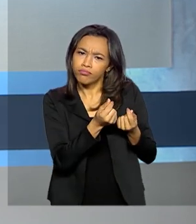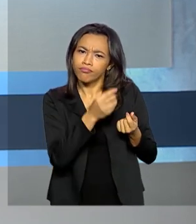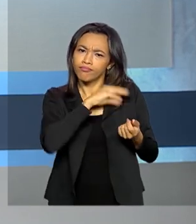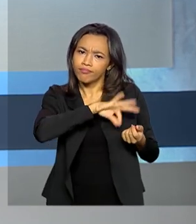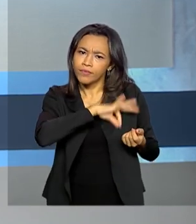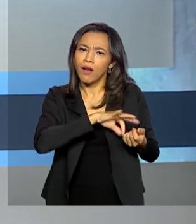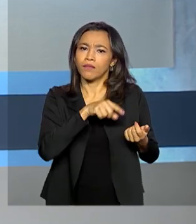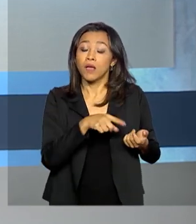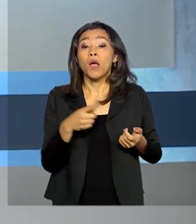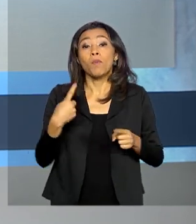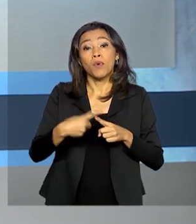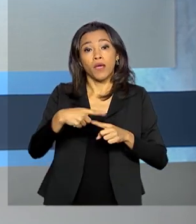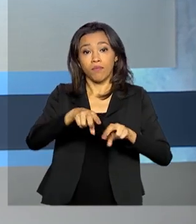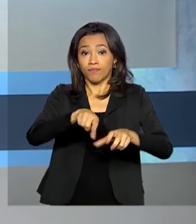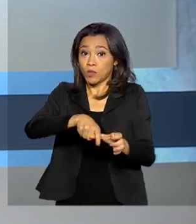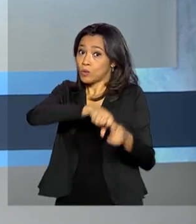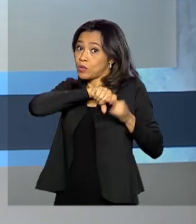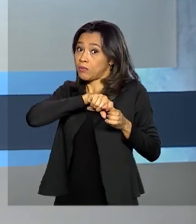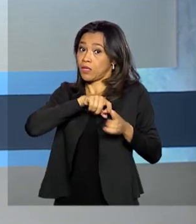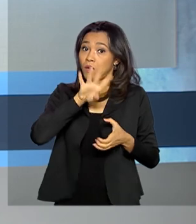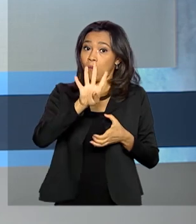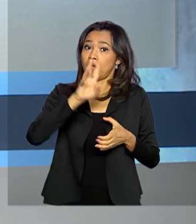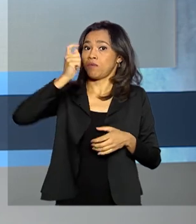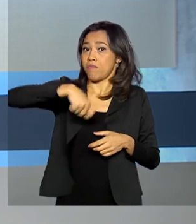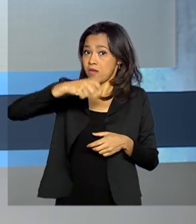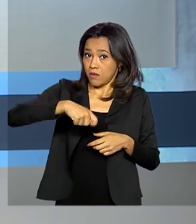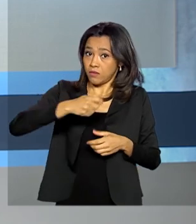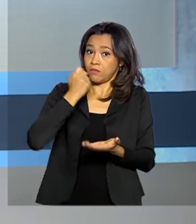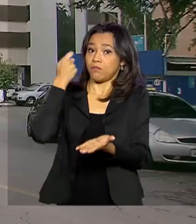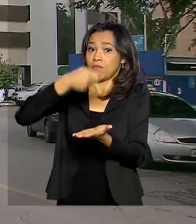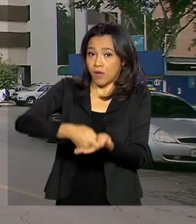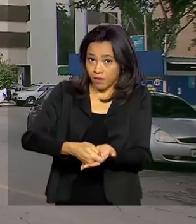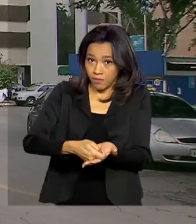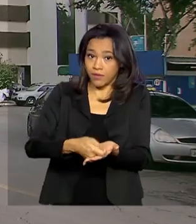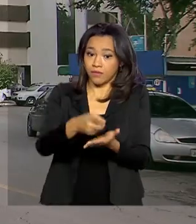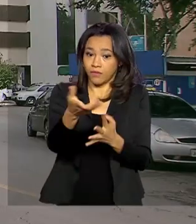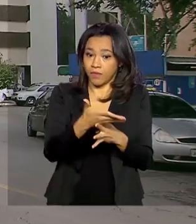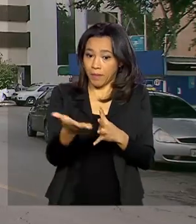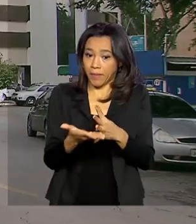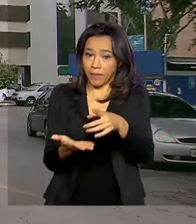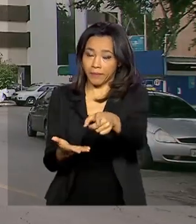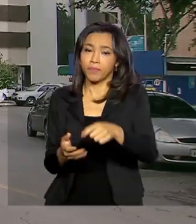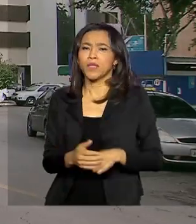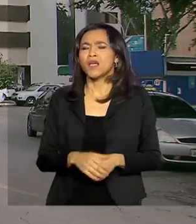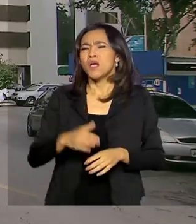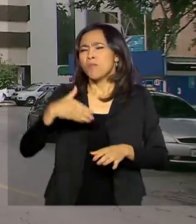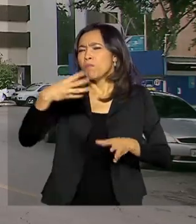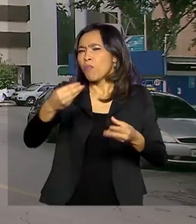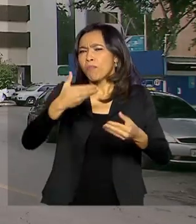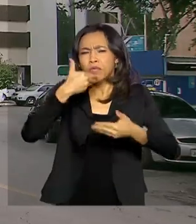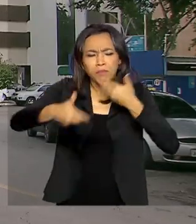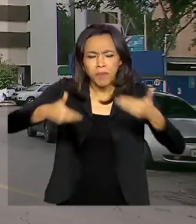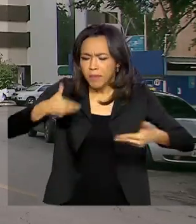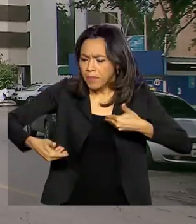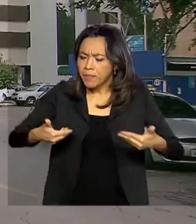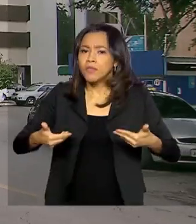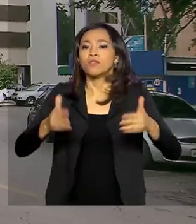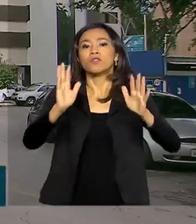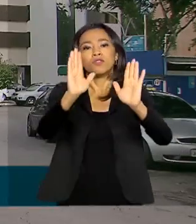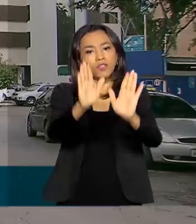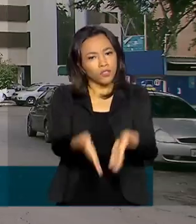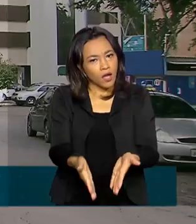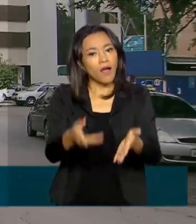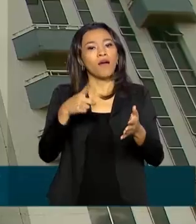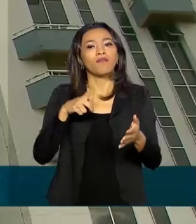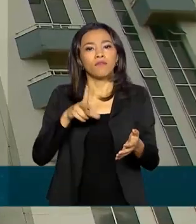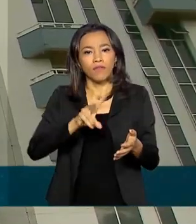suspendeu por quatro meses as parcelas do financiamento. Os pedidos feitos a partir de agora já vão incluir